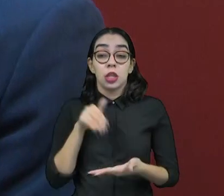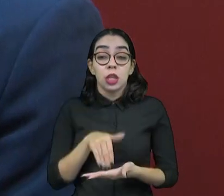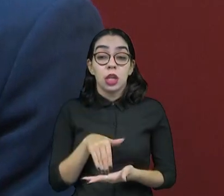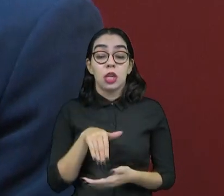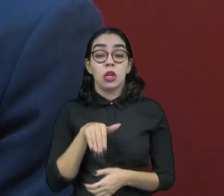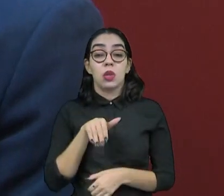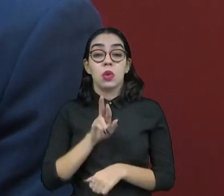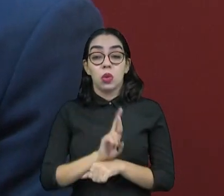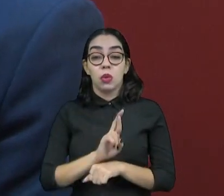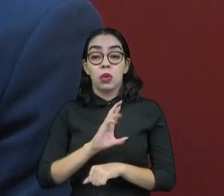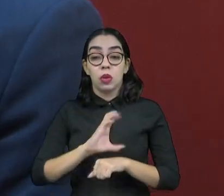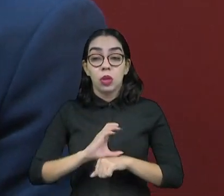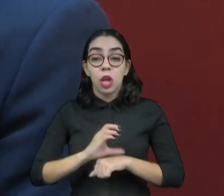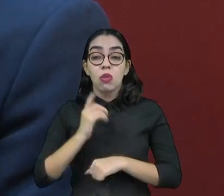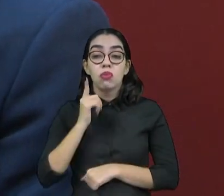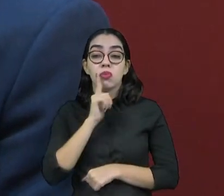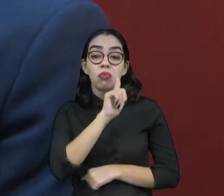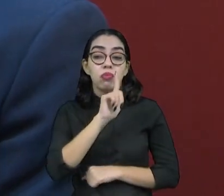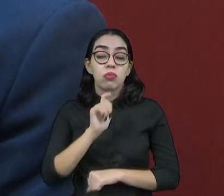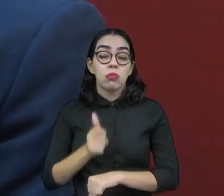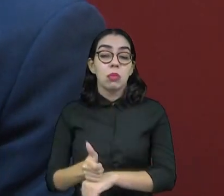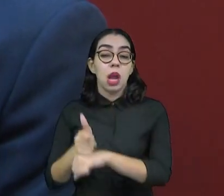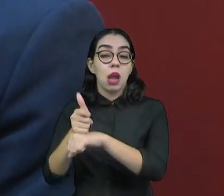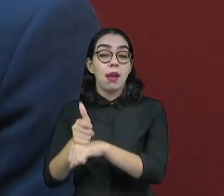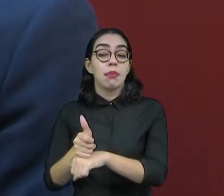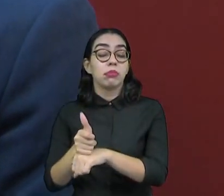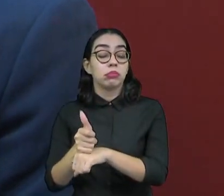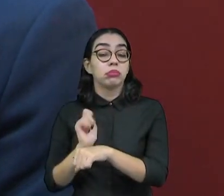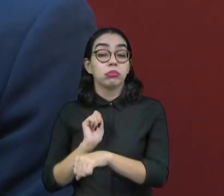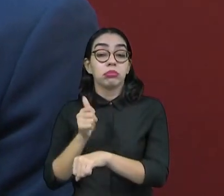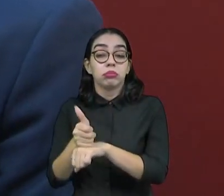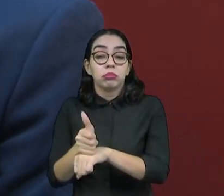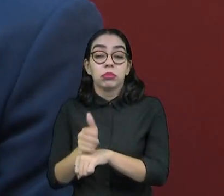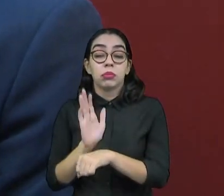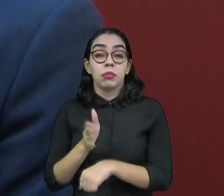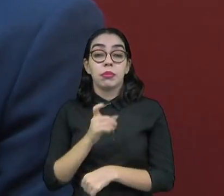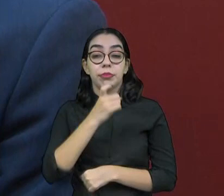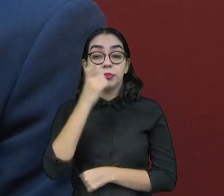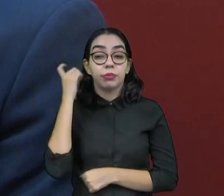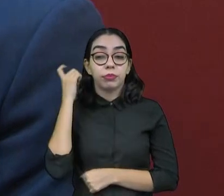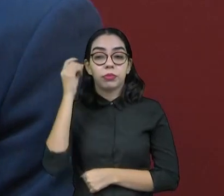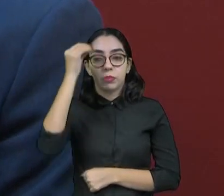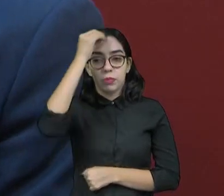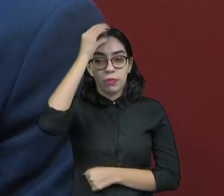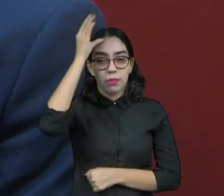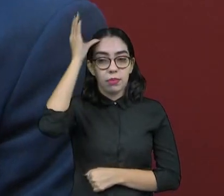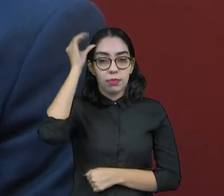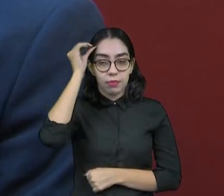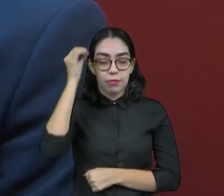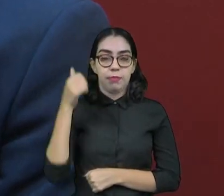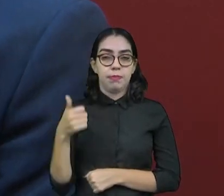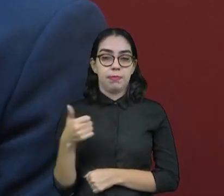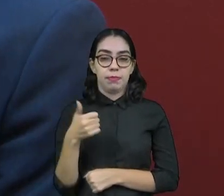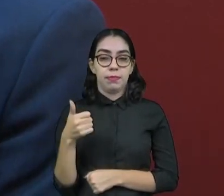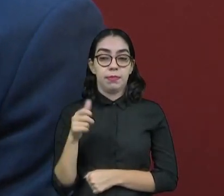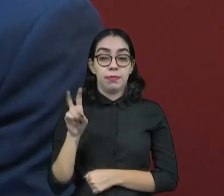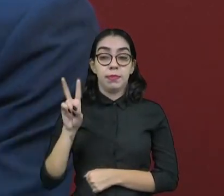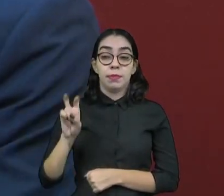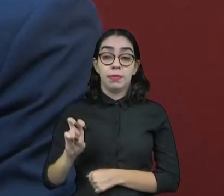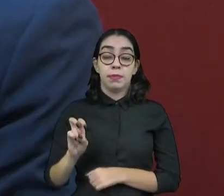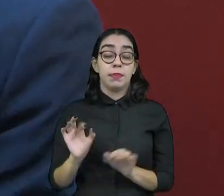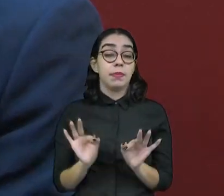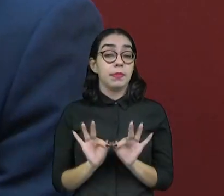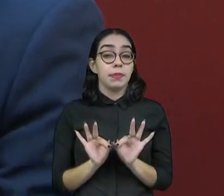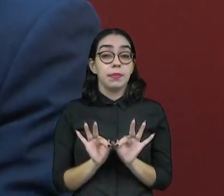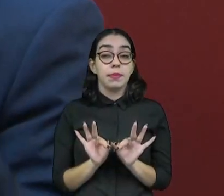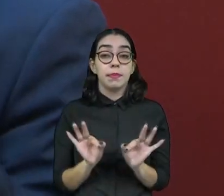Roberto Claudio efetivamente sendo eleito. Você começou essa... O próprio ex-governador Camilo Santana, no seu primeiro mandato, começou a campanha